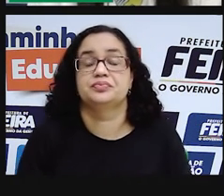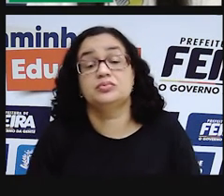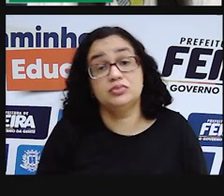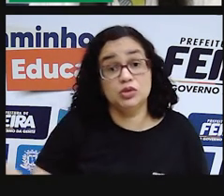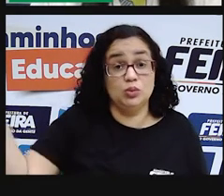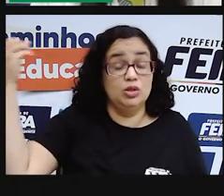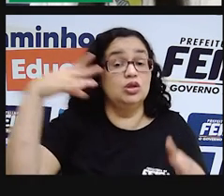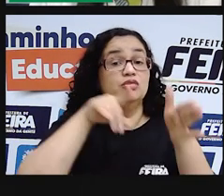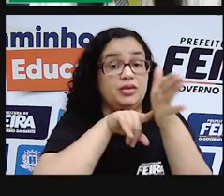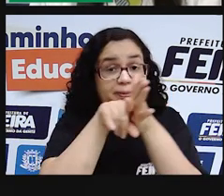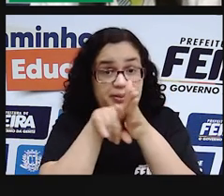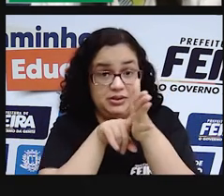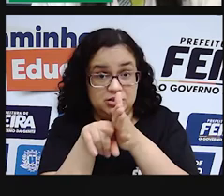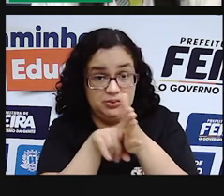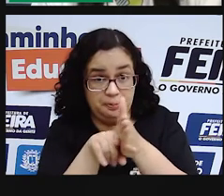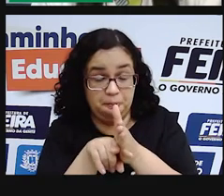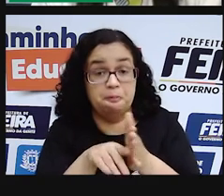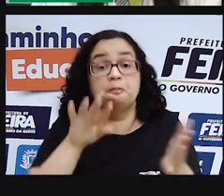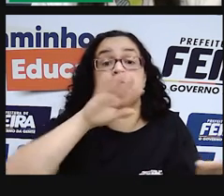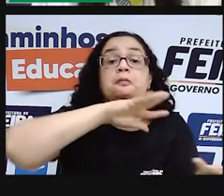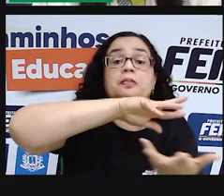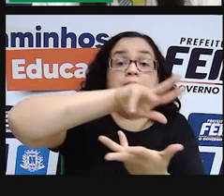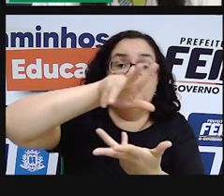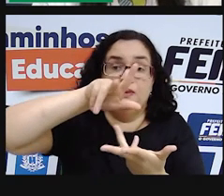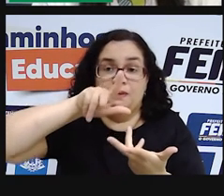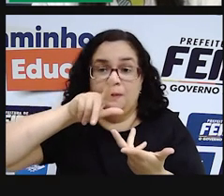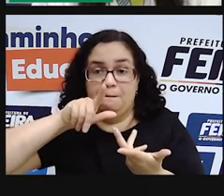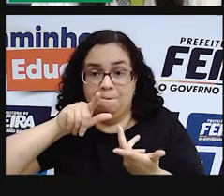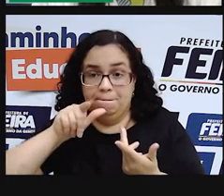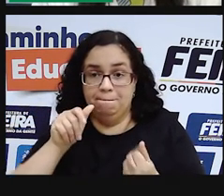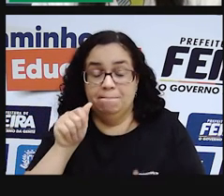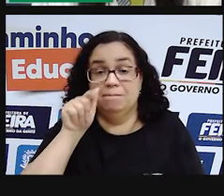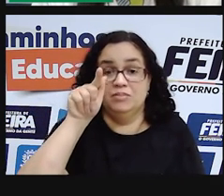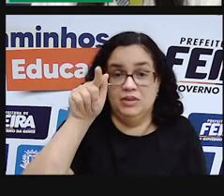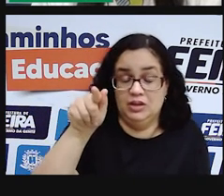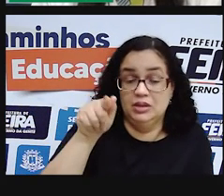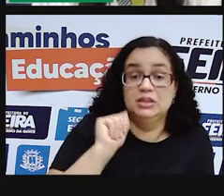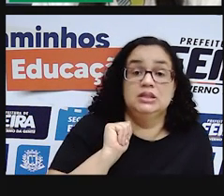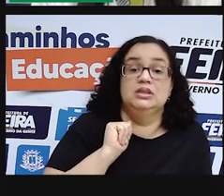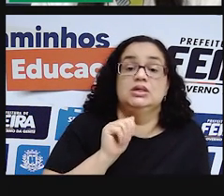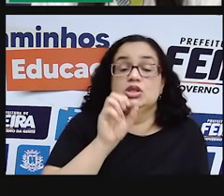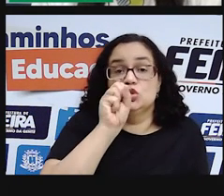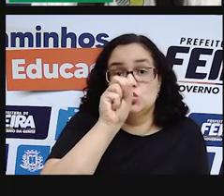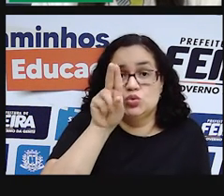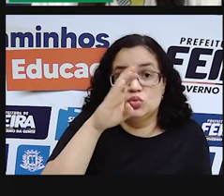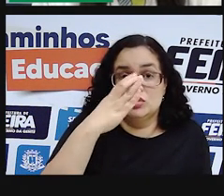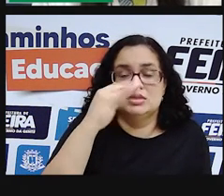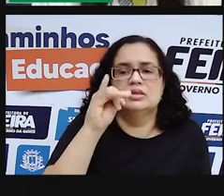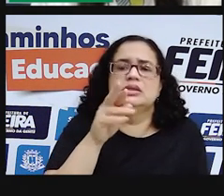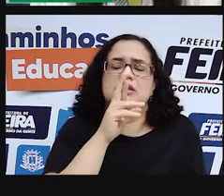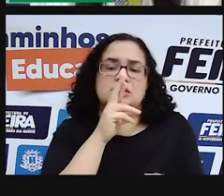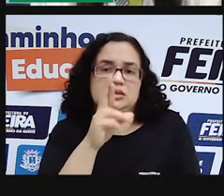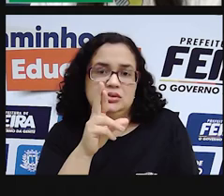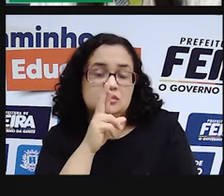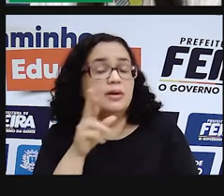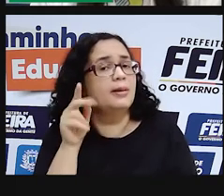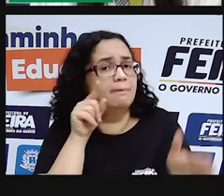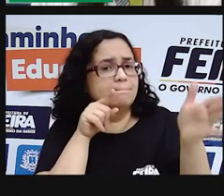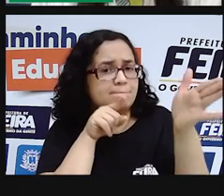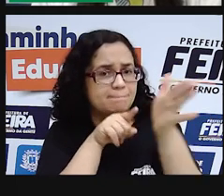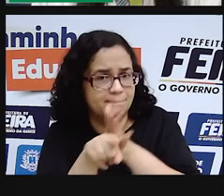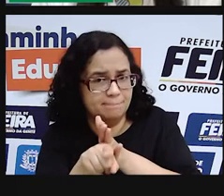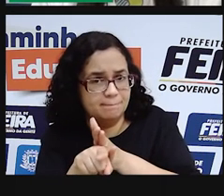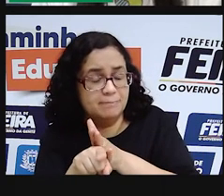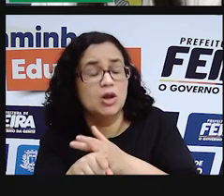Uma nova pesquisa da Universidade de Uppsala, na Suécia, deu a resposta para essa pergunta